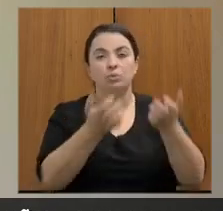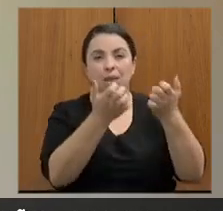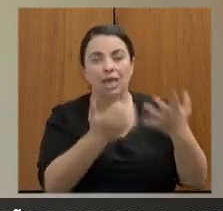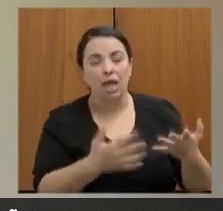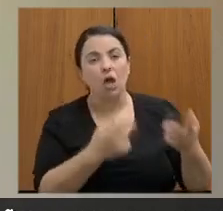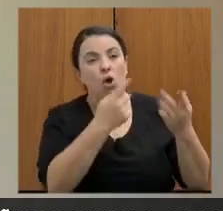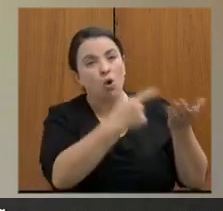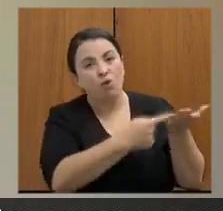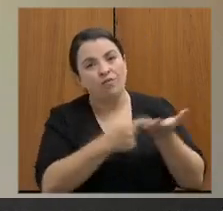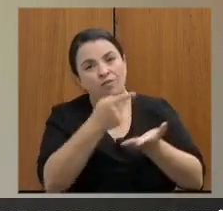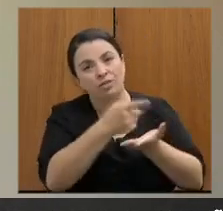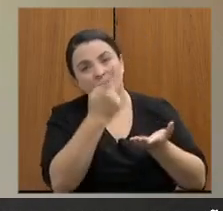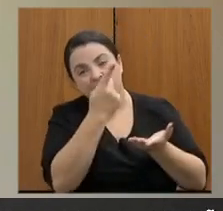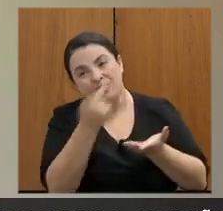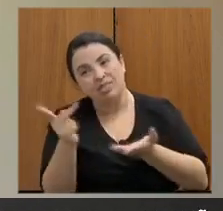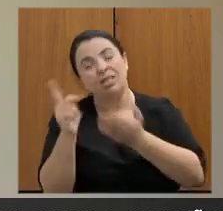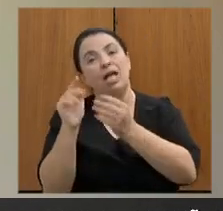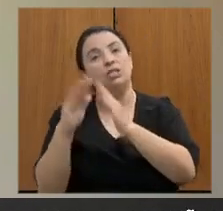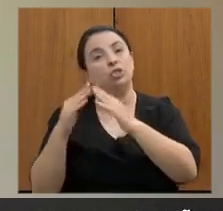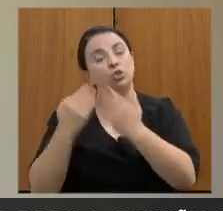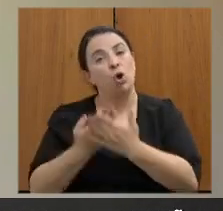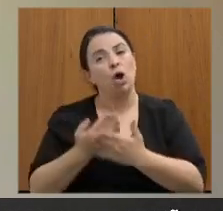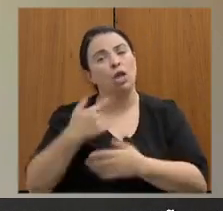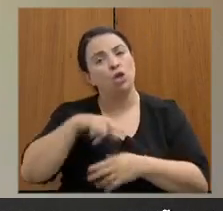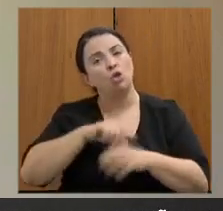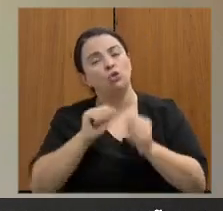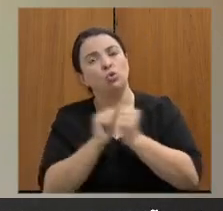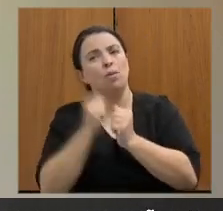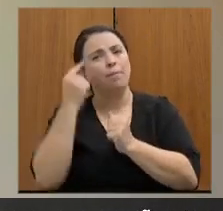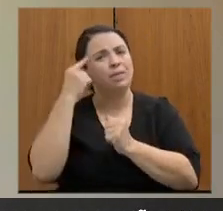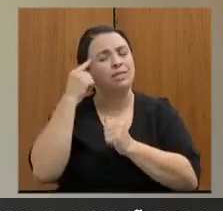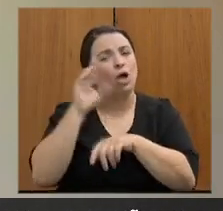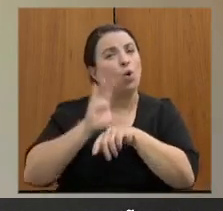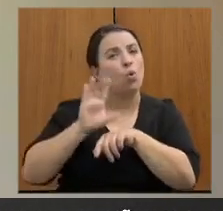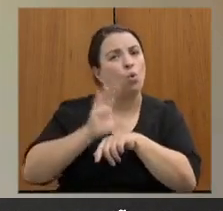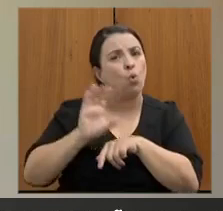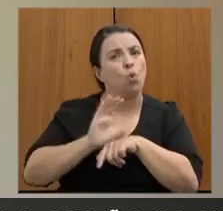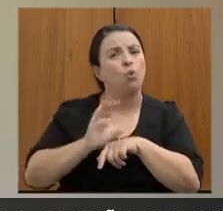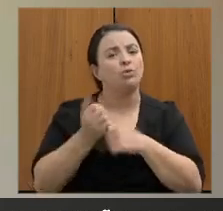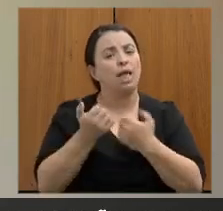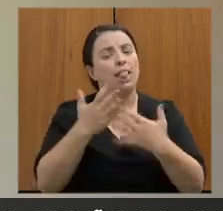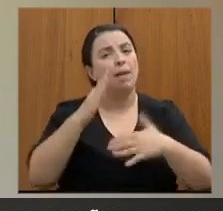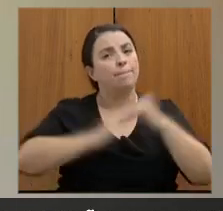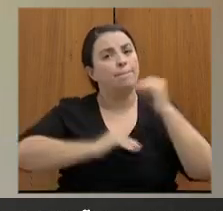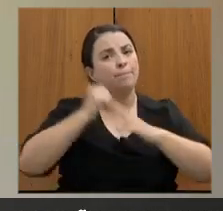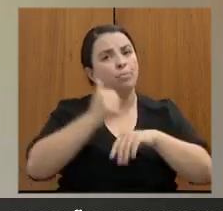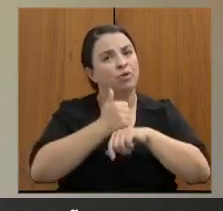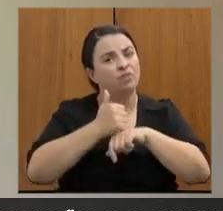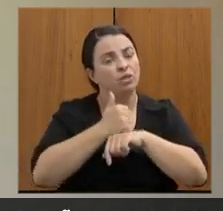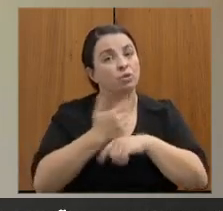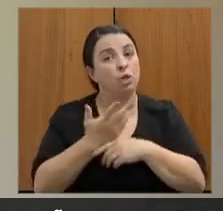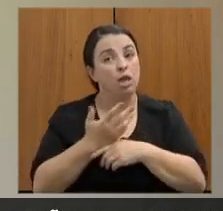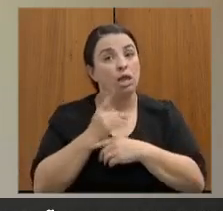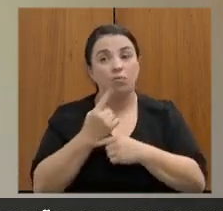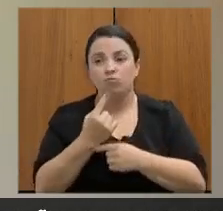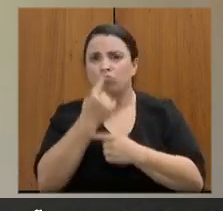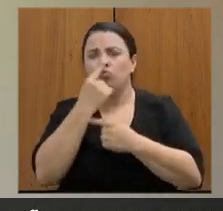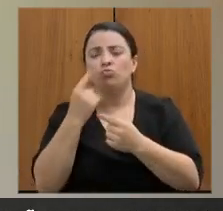pudesse visitar as escolas e pensarmos cursos profissionalizantes que realmente atendesse a expectativa das nossas